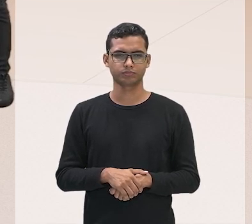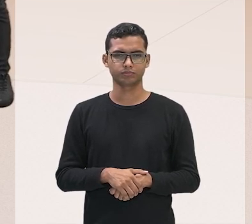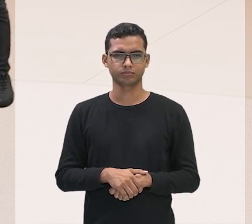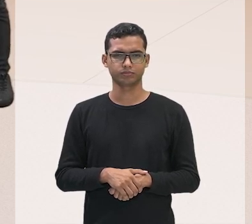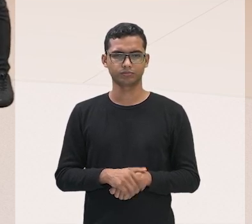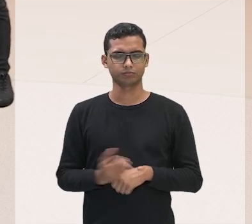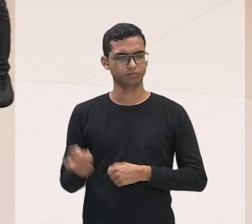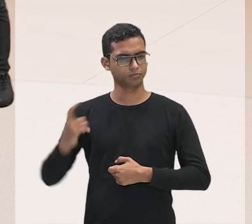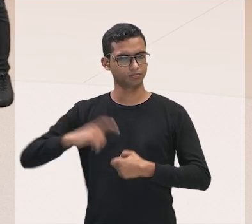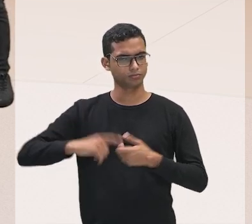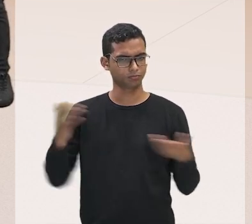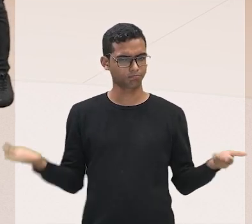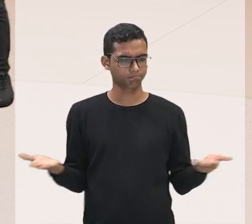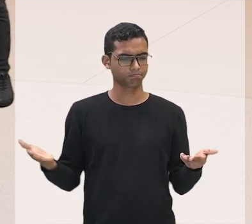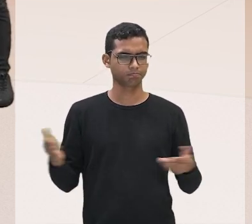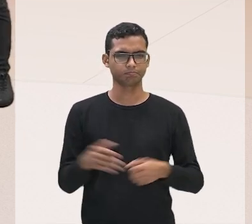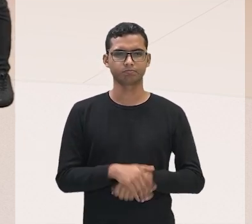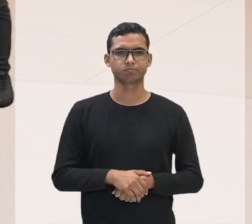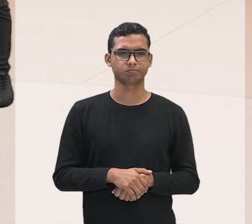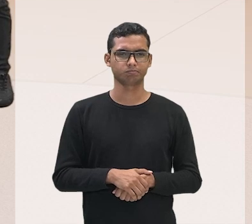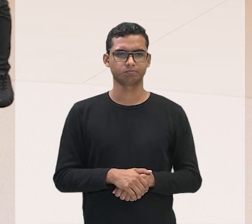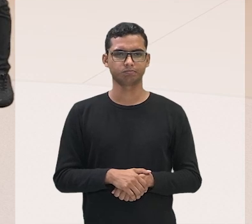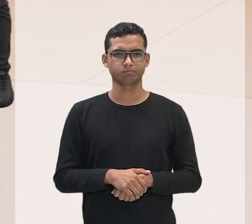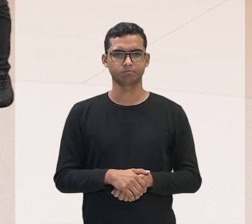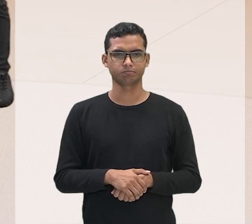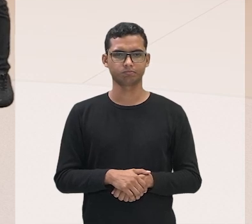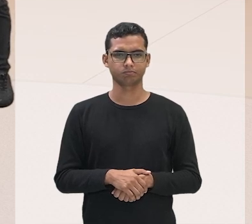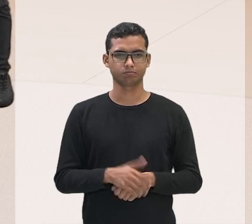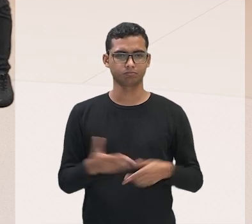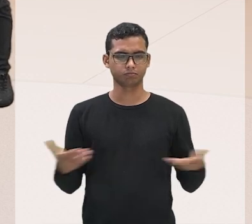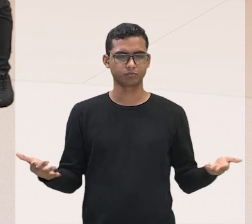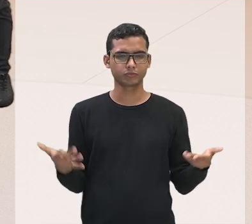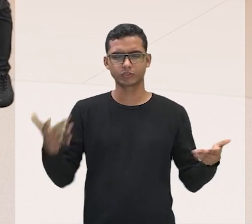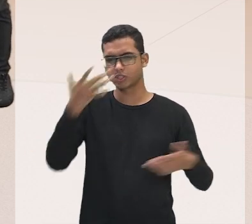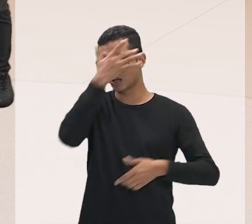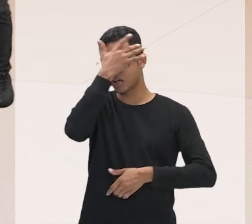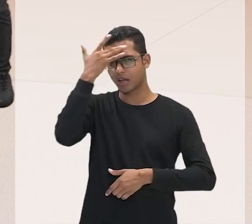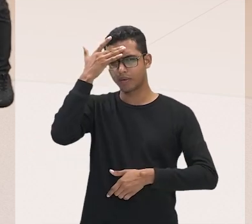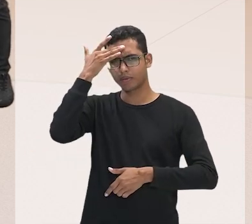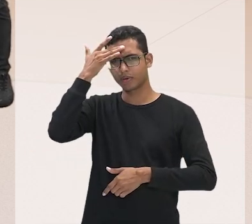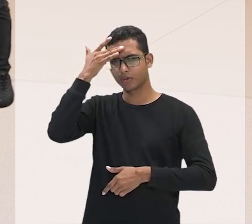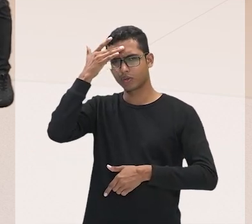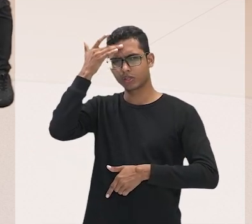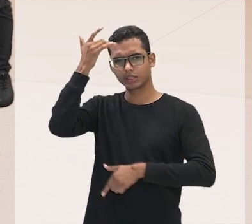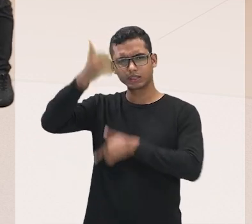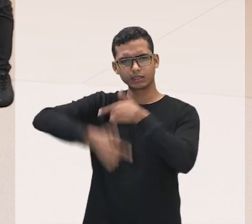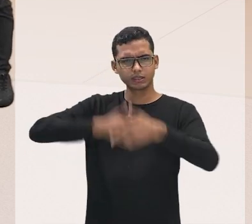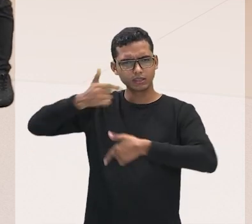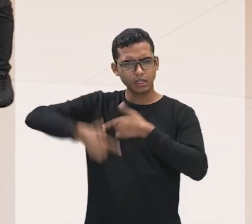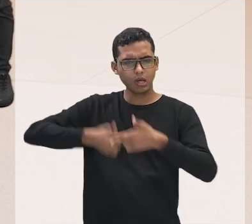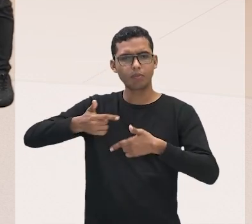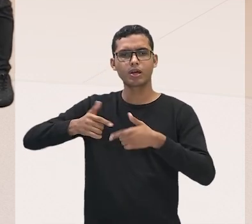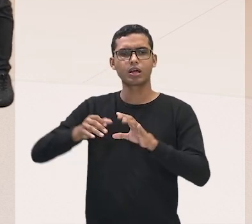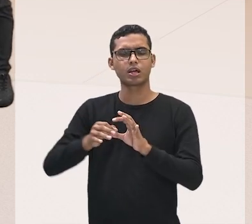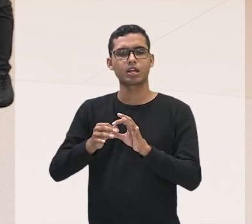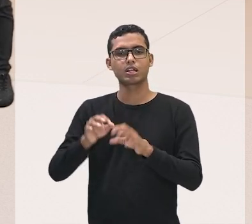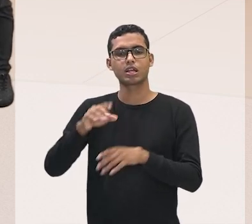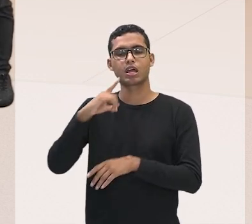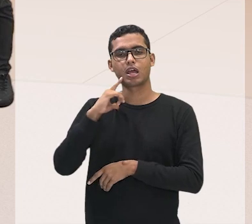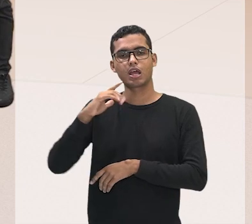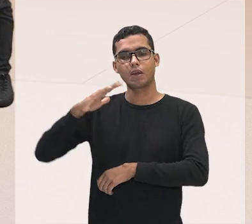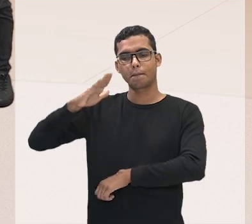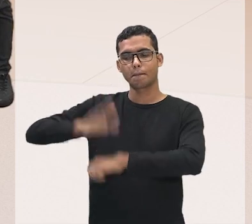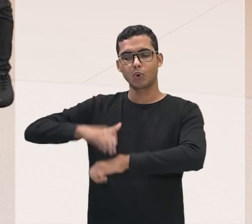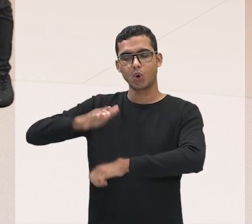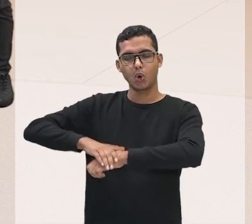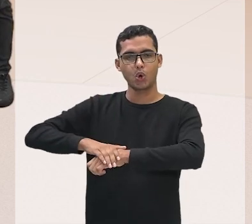menu, né? A gente vai ver agora os trabalhadores por conta própria. Eles também são pessoas ocupadas, certo? E são pessoas que são os autônomos.